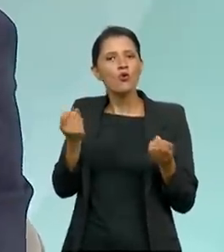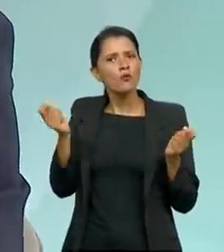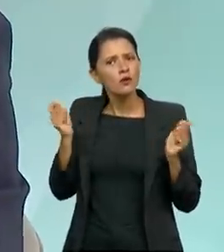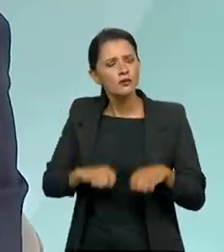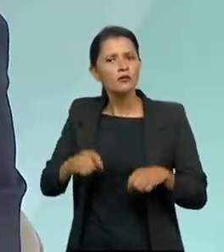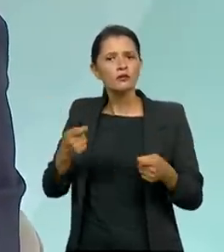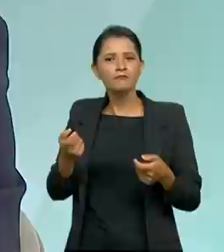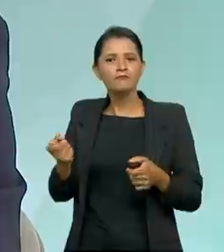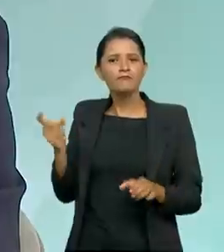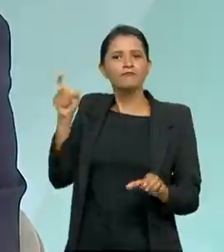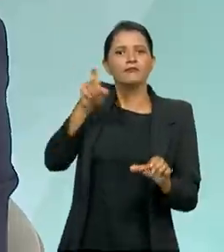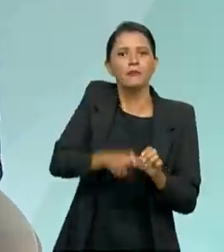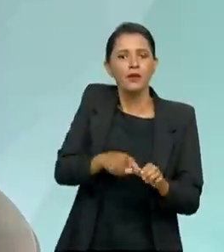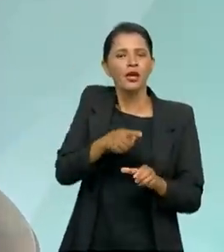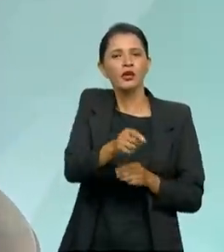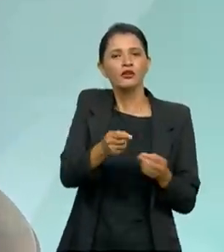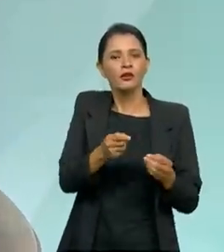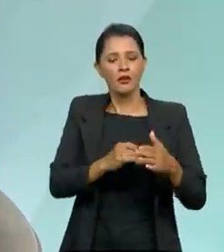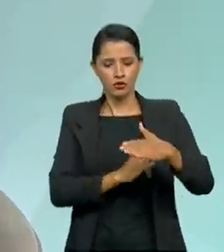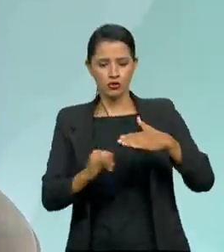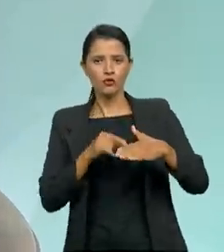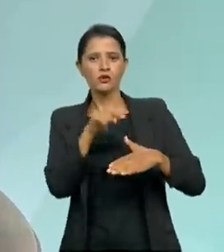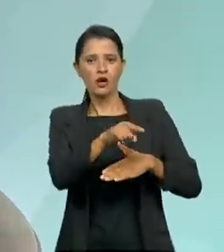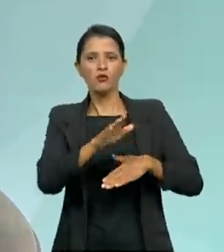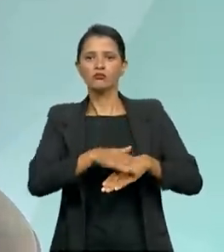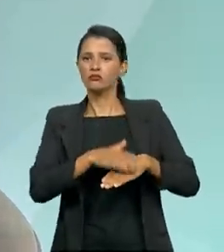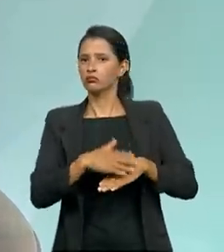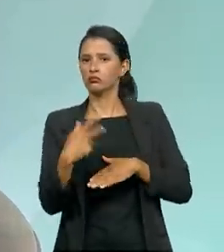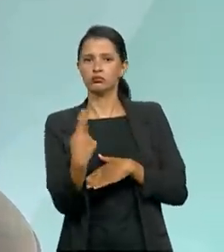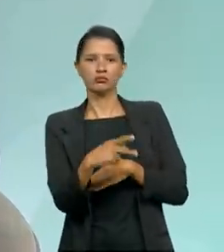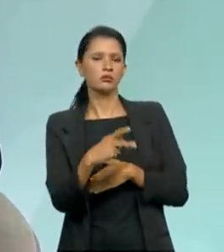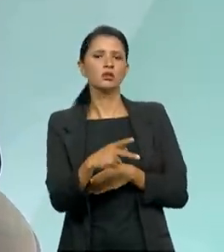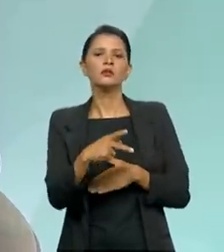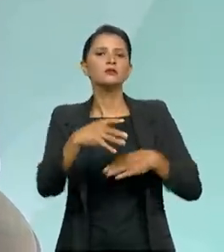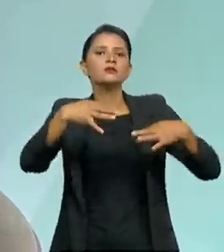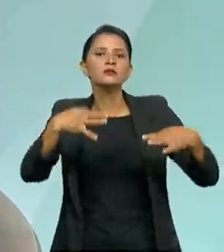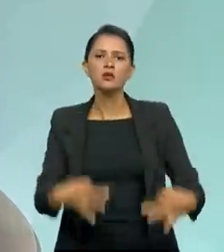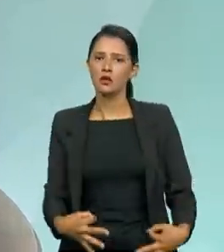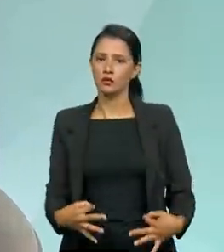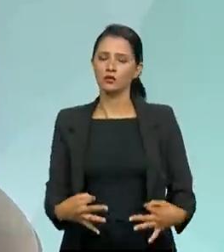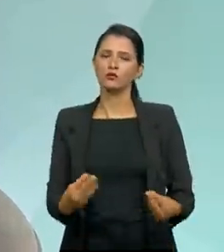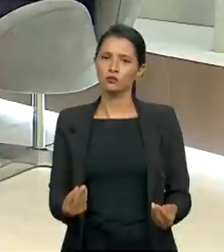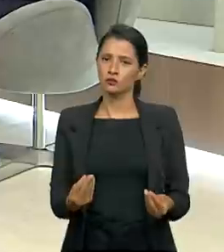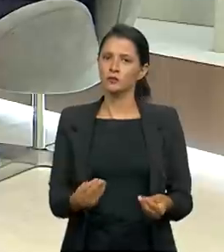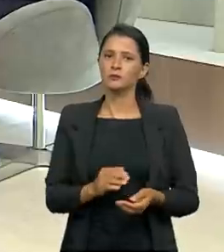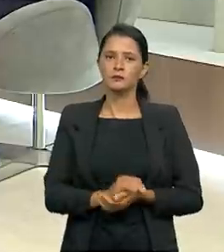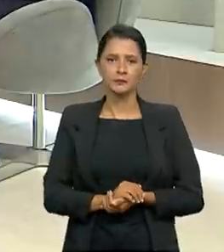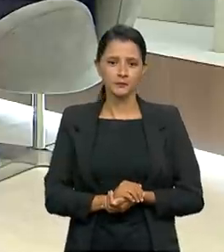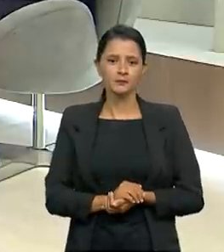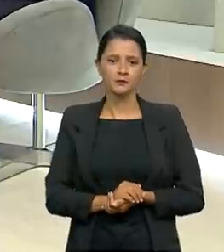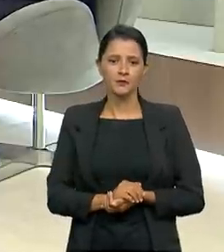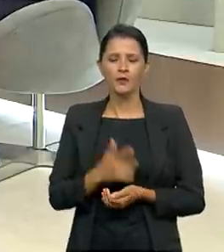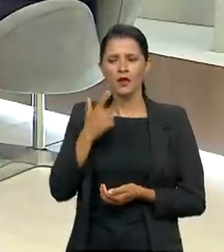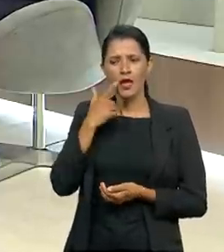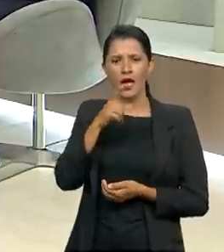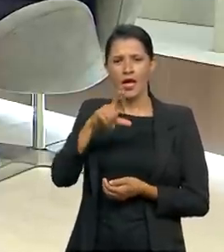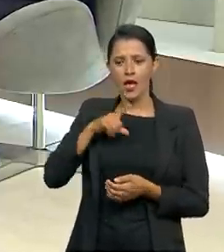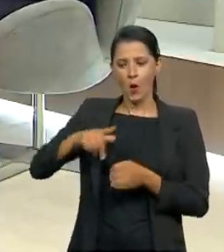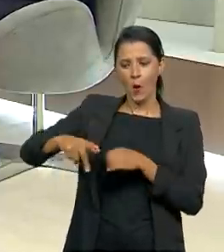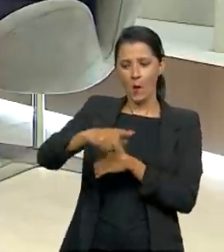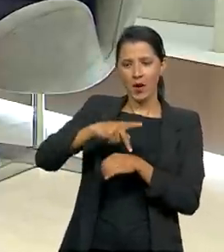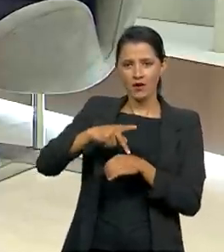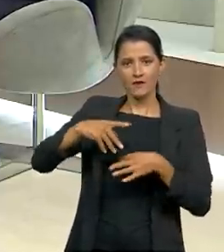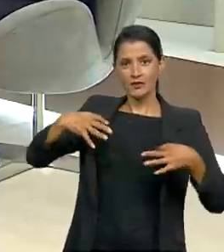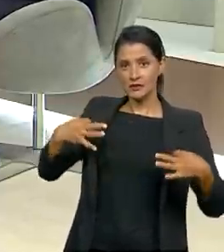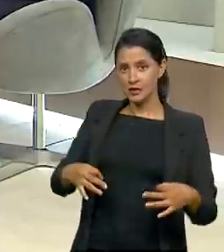depende que as instituições atuem de forma correta. Eles pontuam ali que o país vai